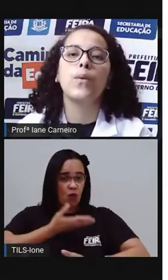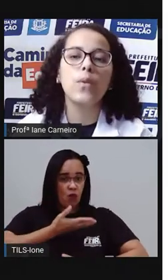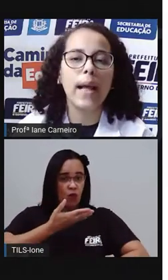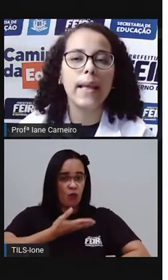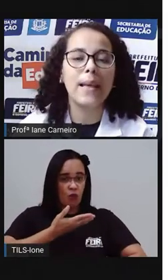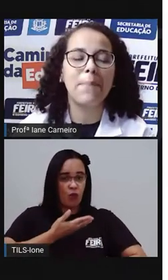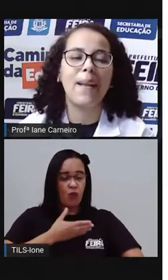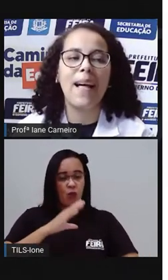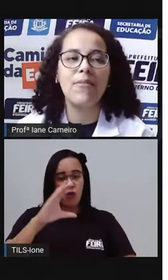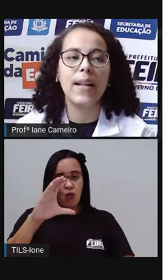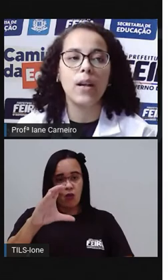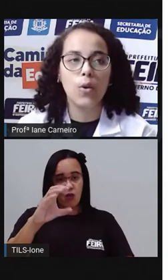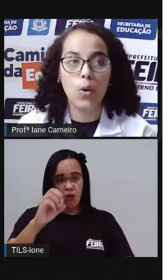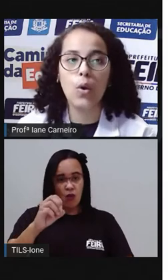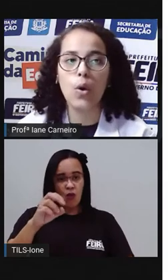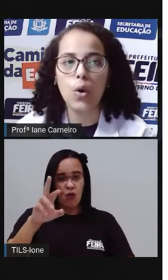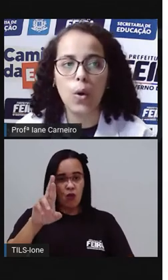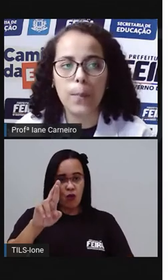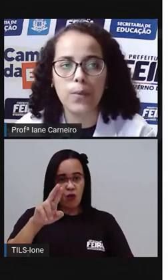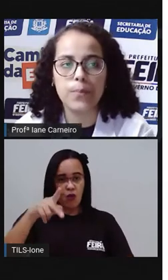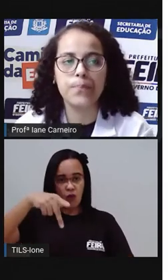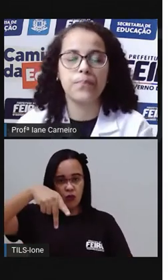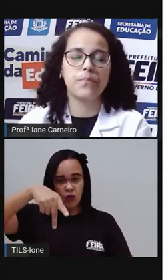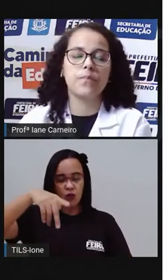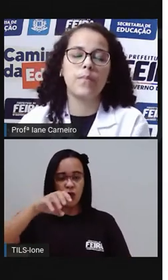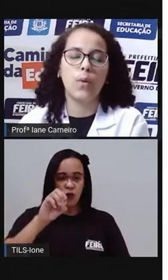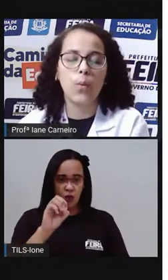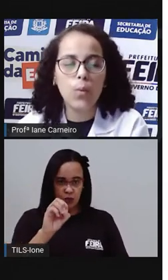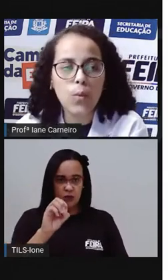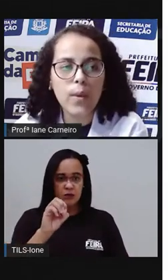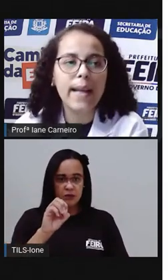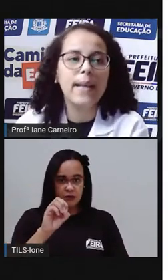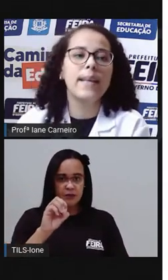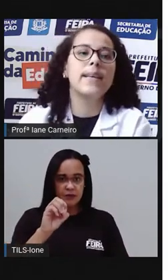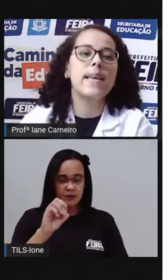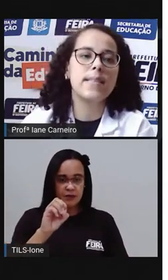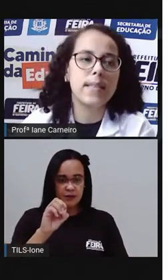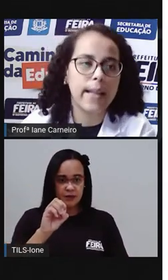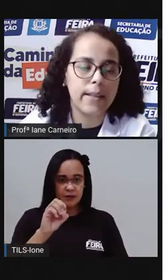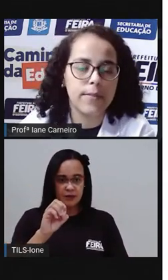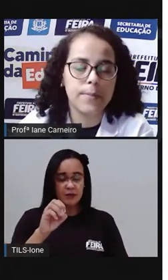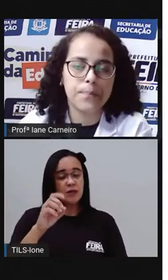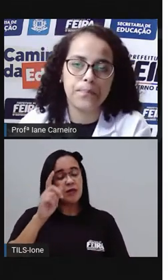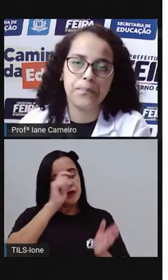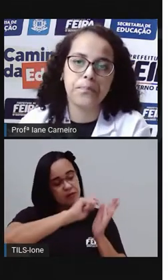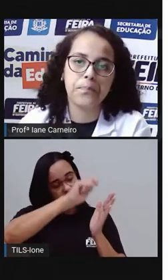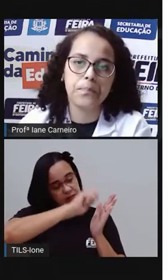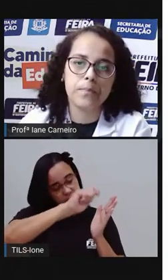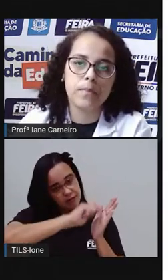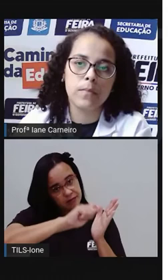Procura aí a palavra corpo. Procura e escreve.